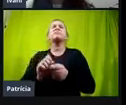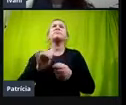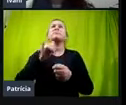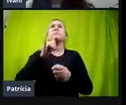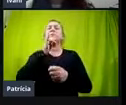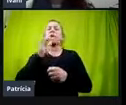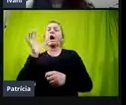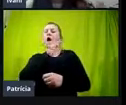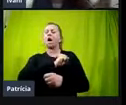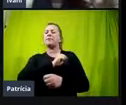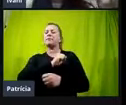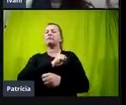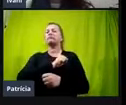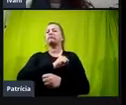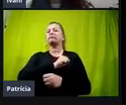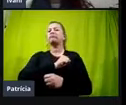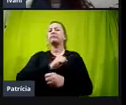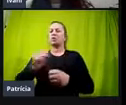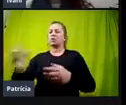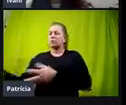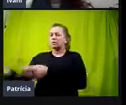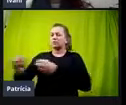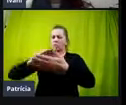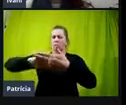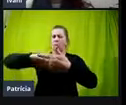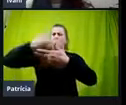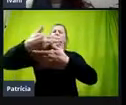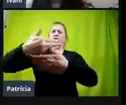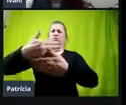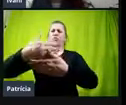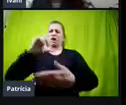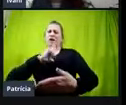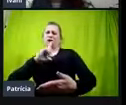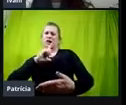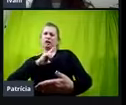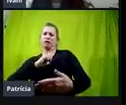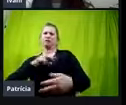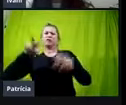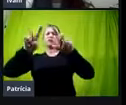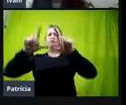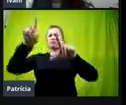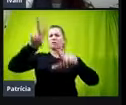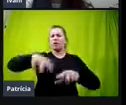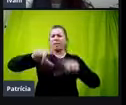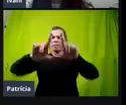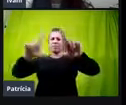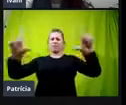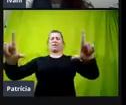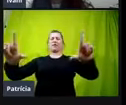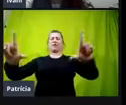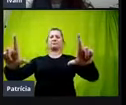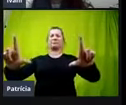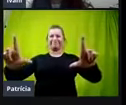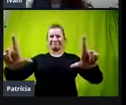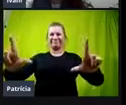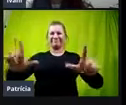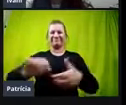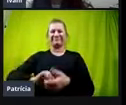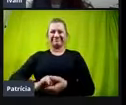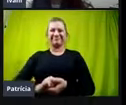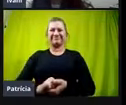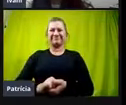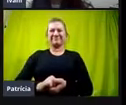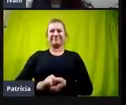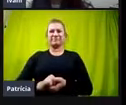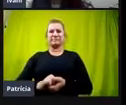conseguiu um notebook, o notebook tinha um leitor de tela, pago, inclusive. Oi, e isso antes,